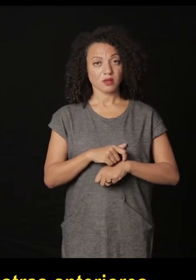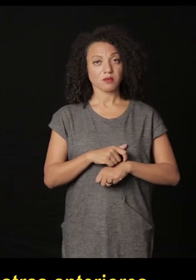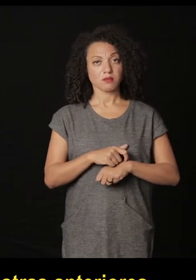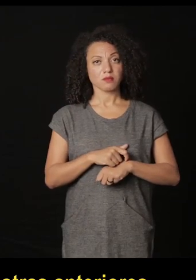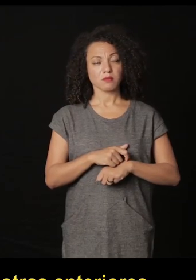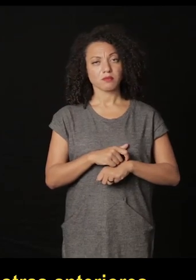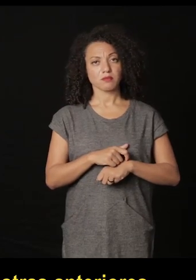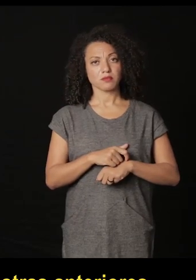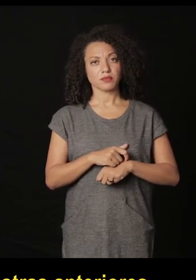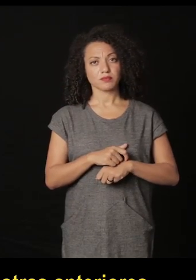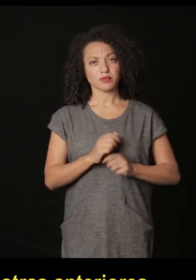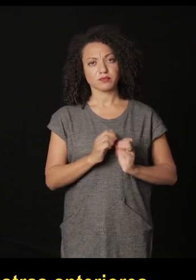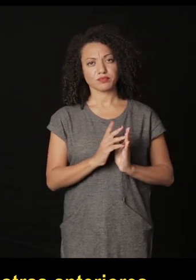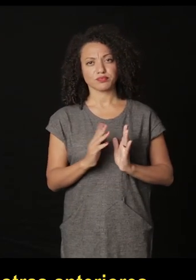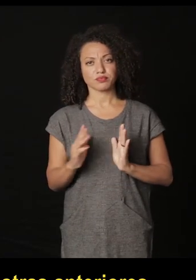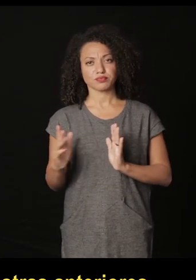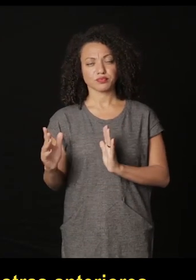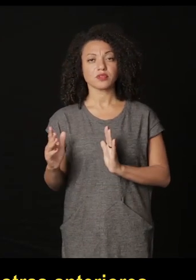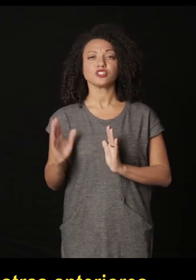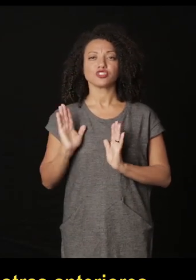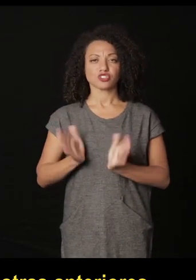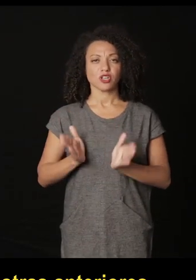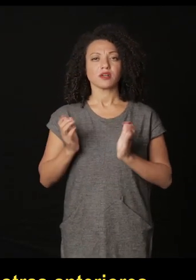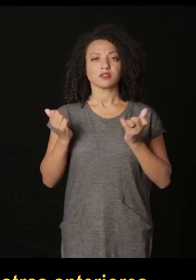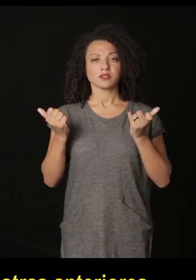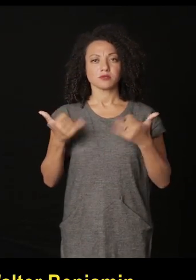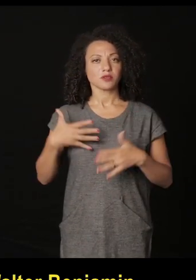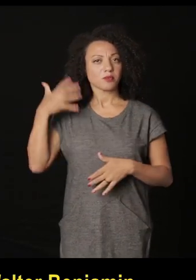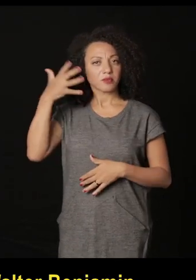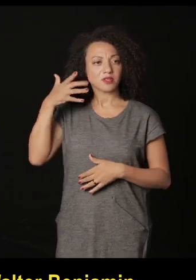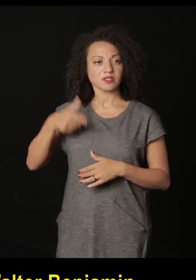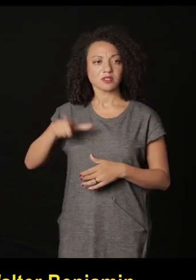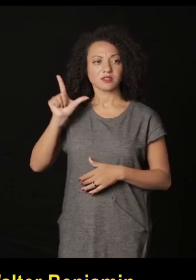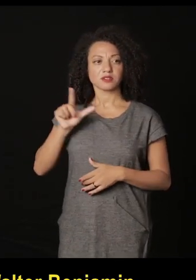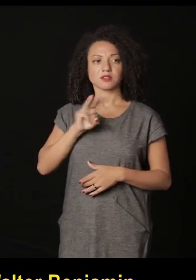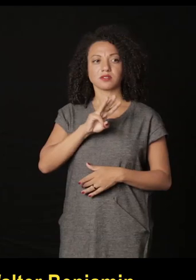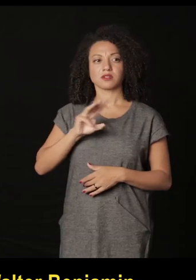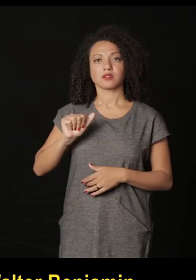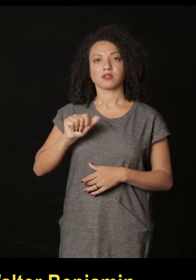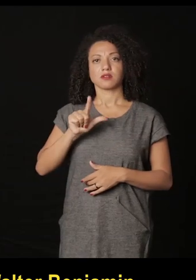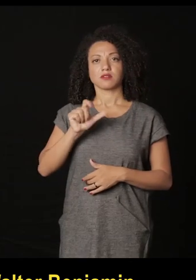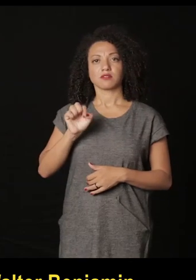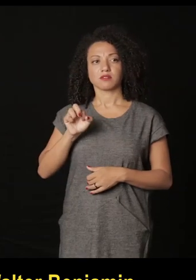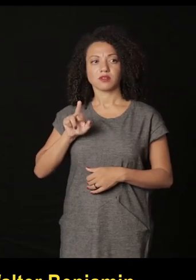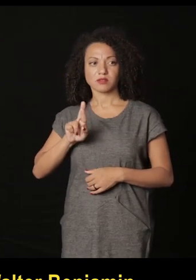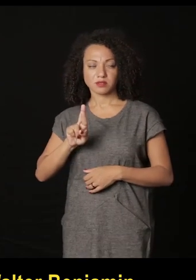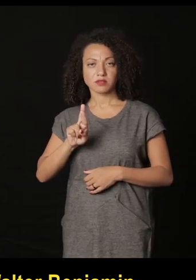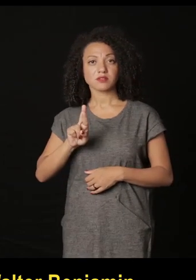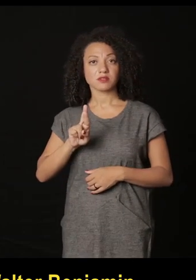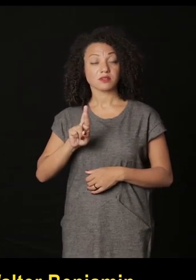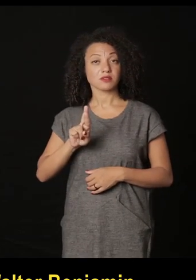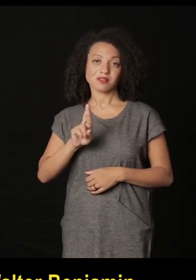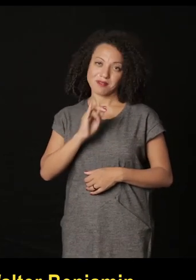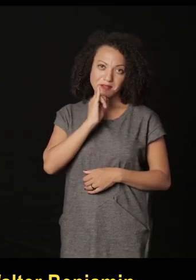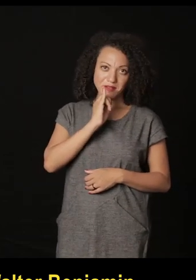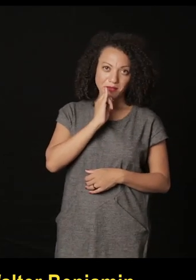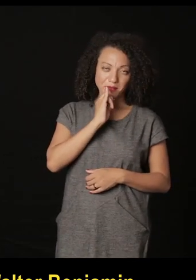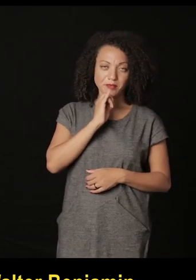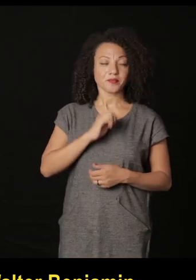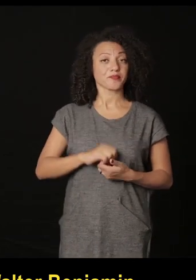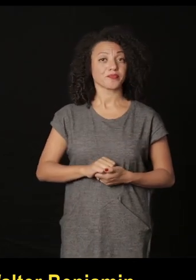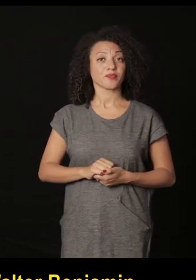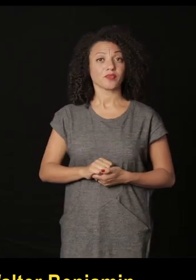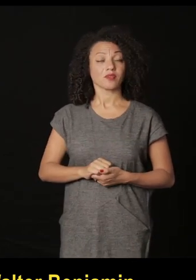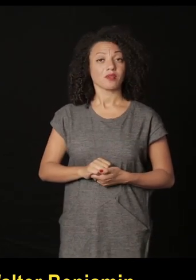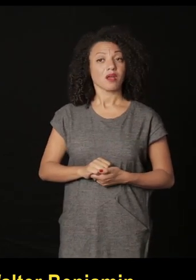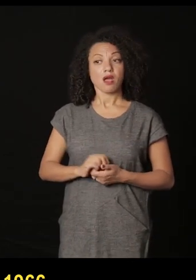charlas antes de Walter Benjamin por exemplo é que Walter Benjamin a recepção da obra de Benjamin começa somente nos